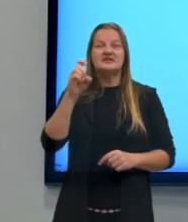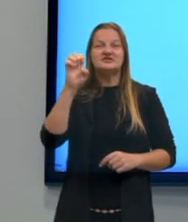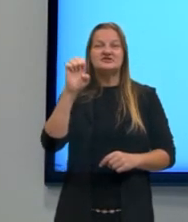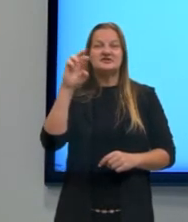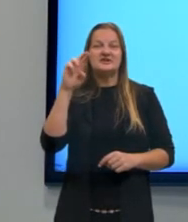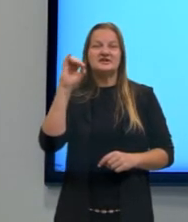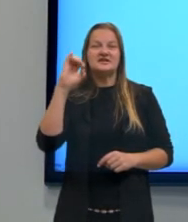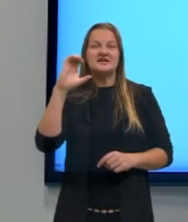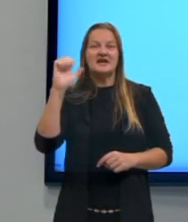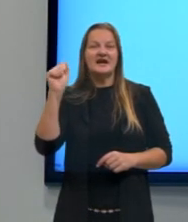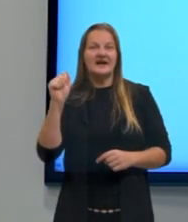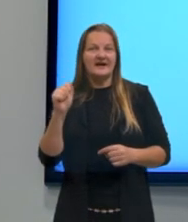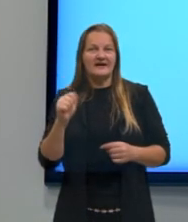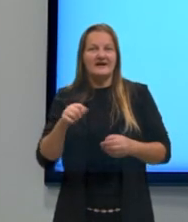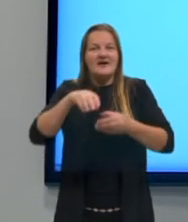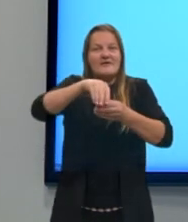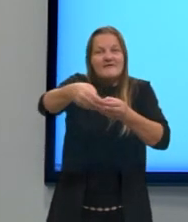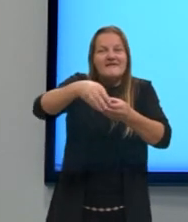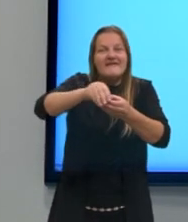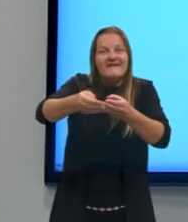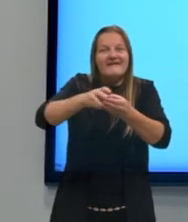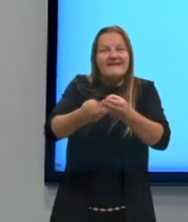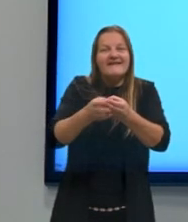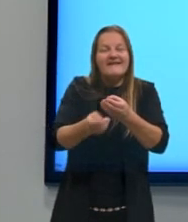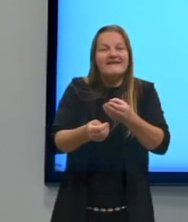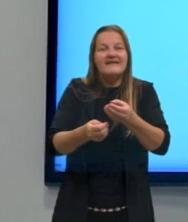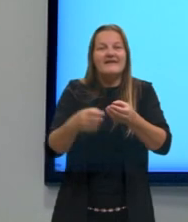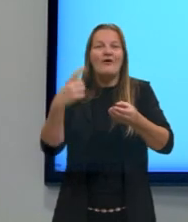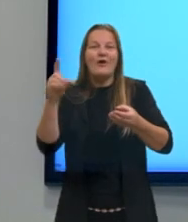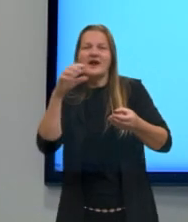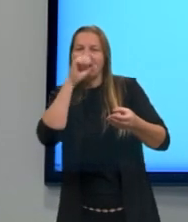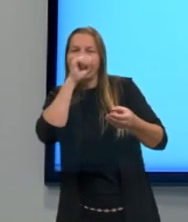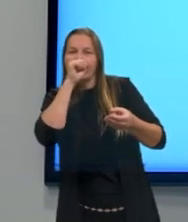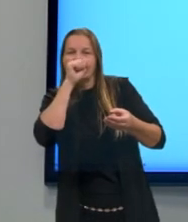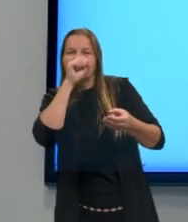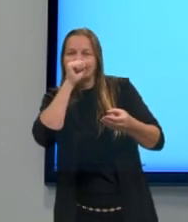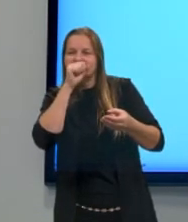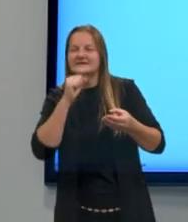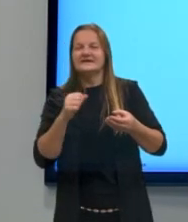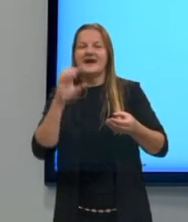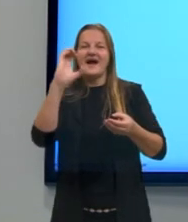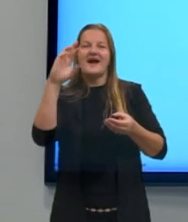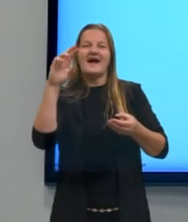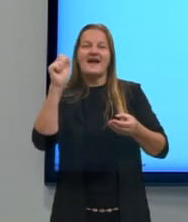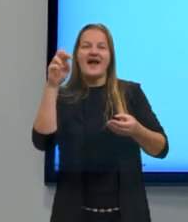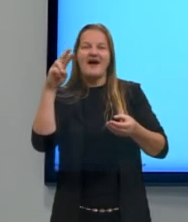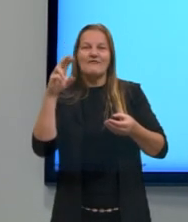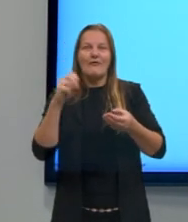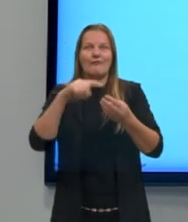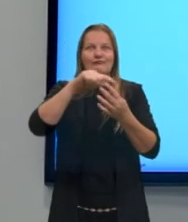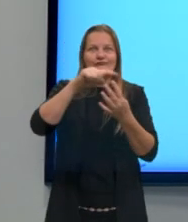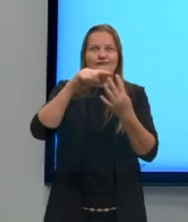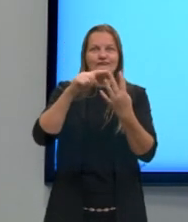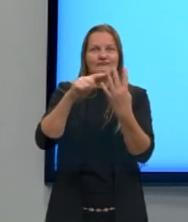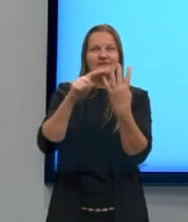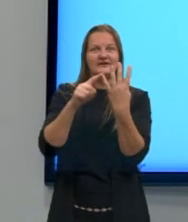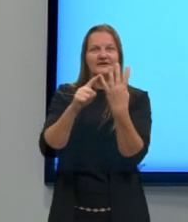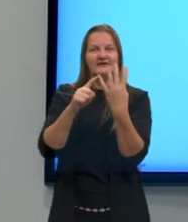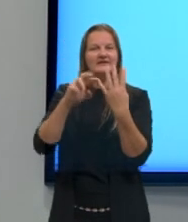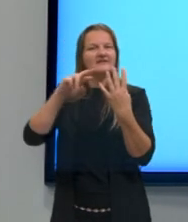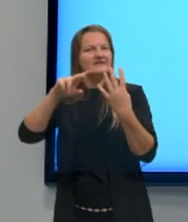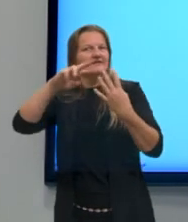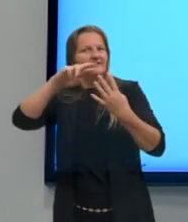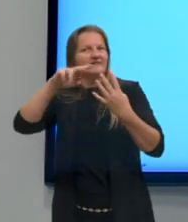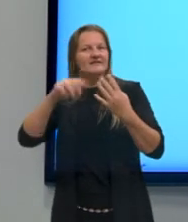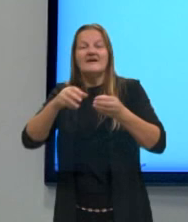acrescentar aqui um quarto, por exemplo, falando, olha a laranja cravo, que é uma outra maneira ainda de se referir a essa